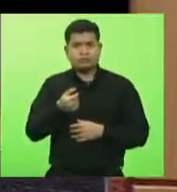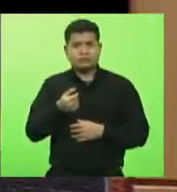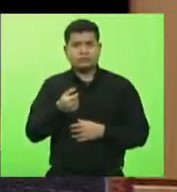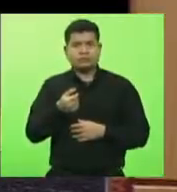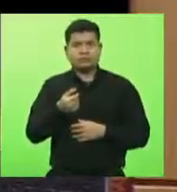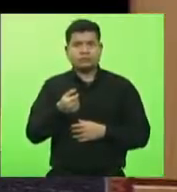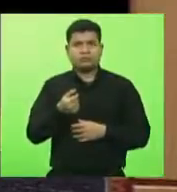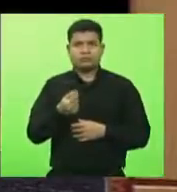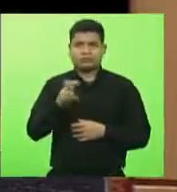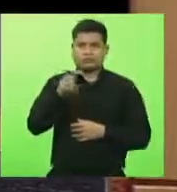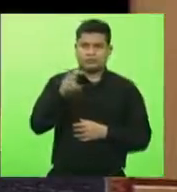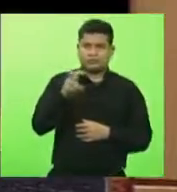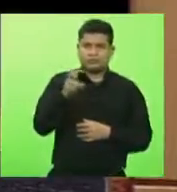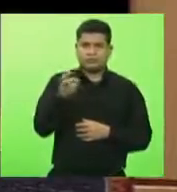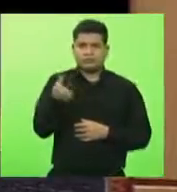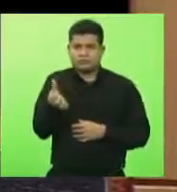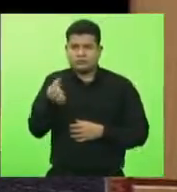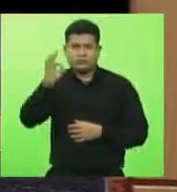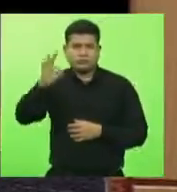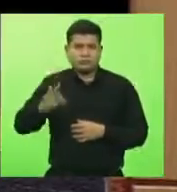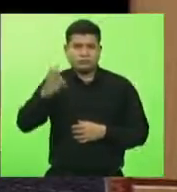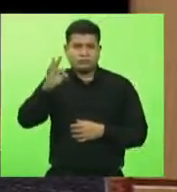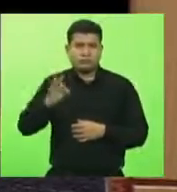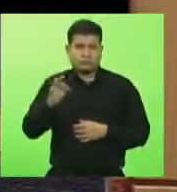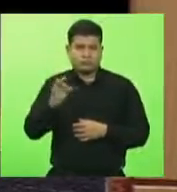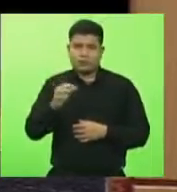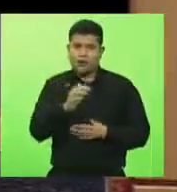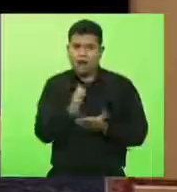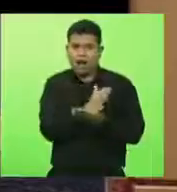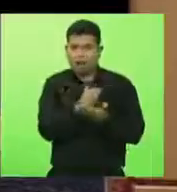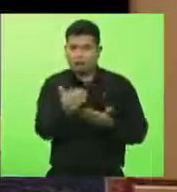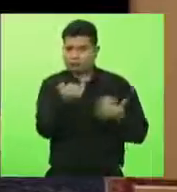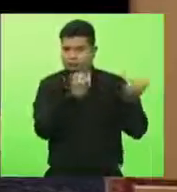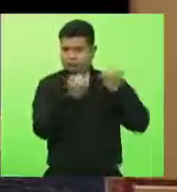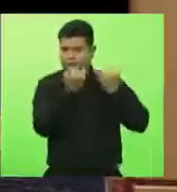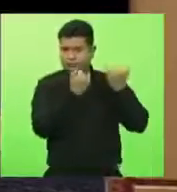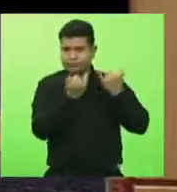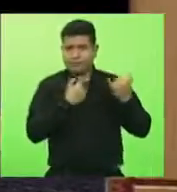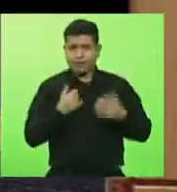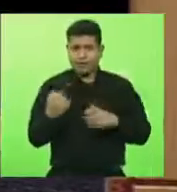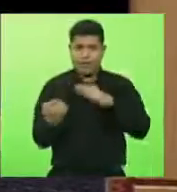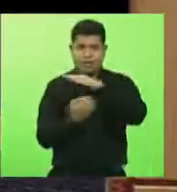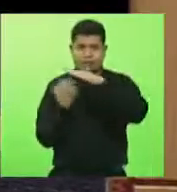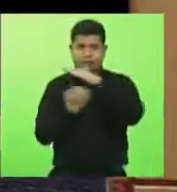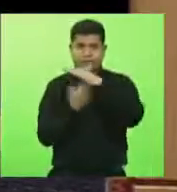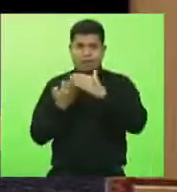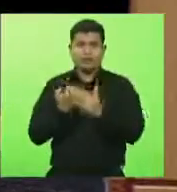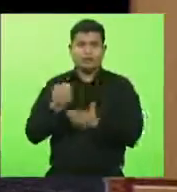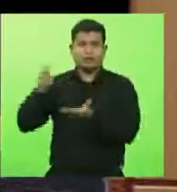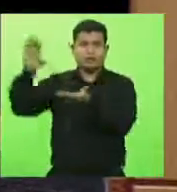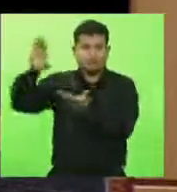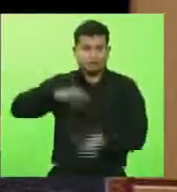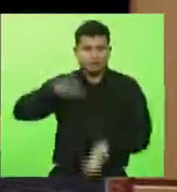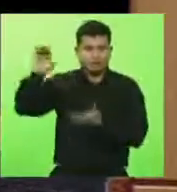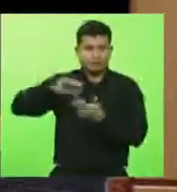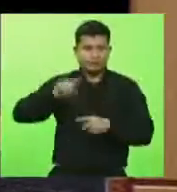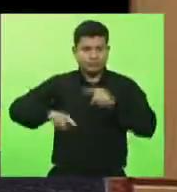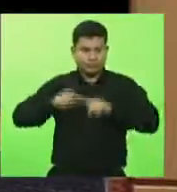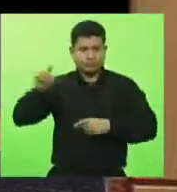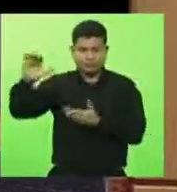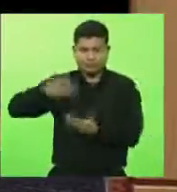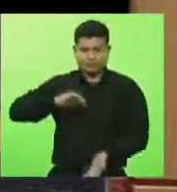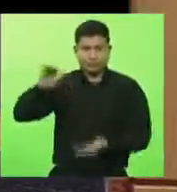5% a 6%, segundo as informações, para as empresas importadoras. Então, isso